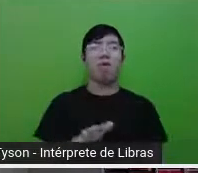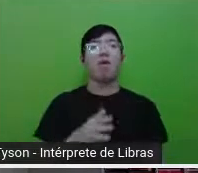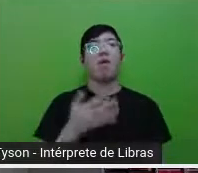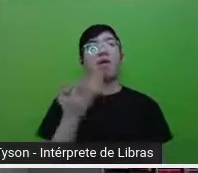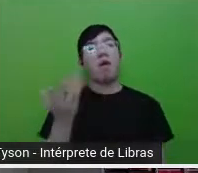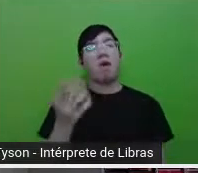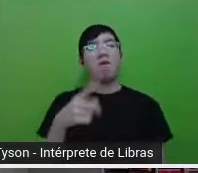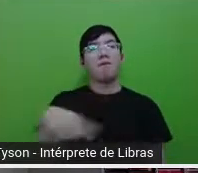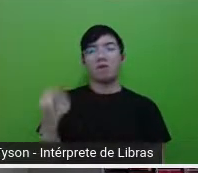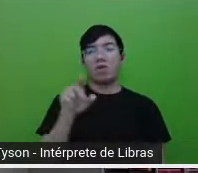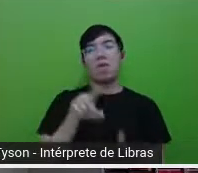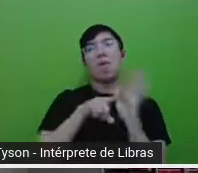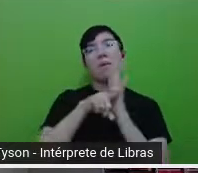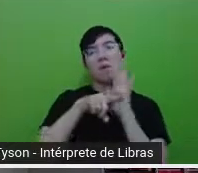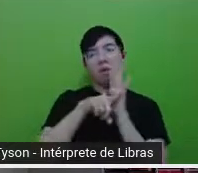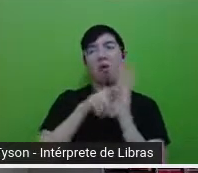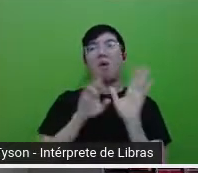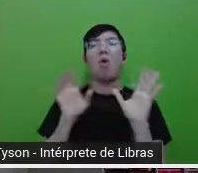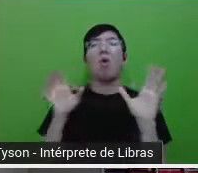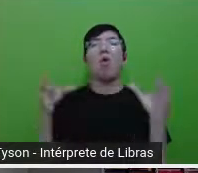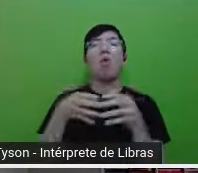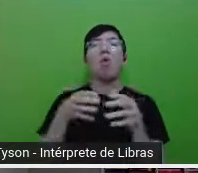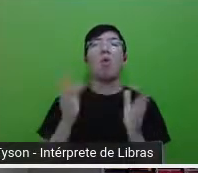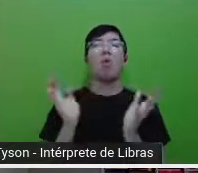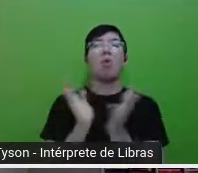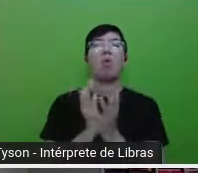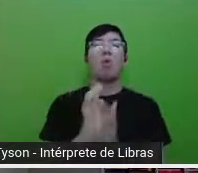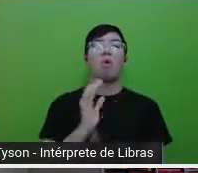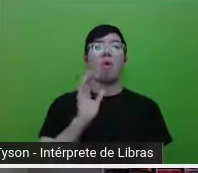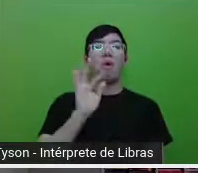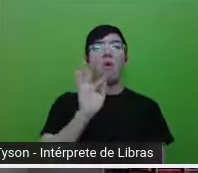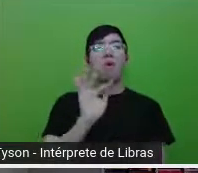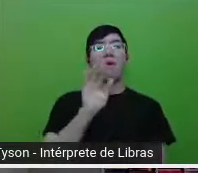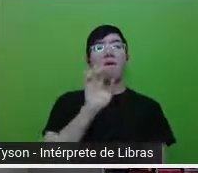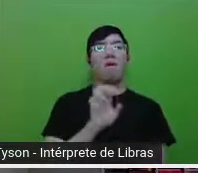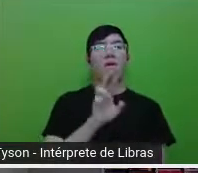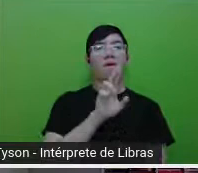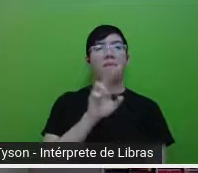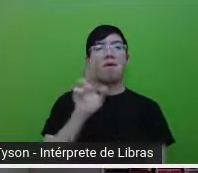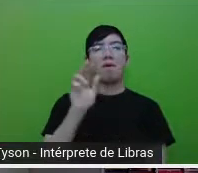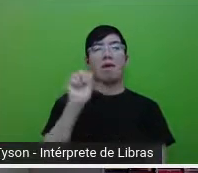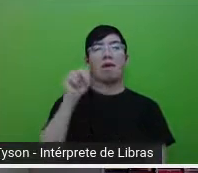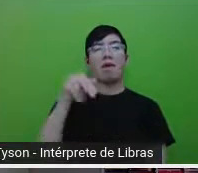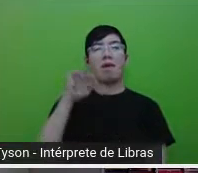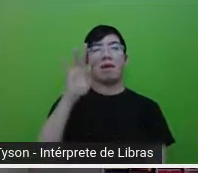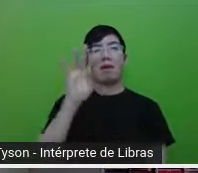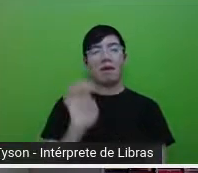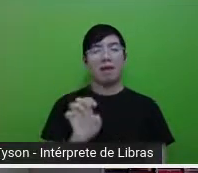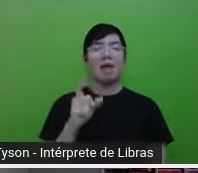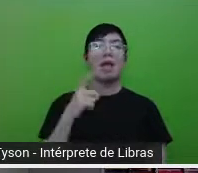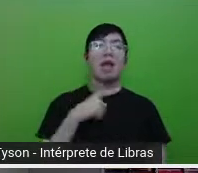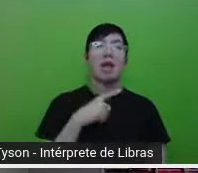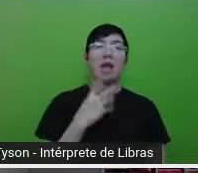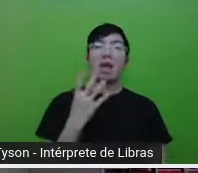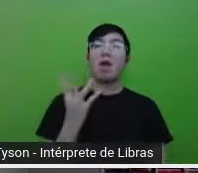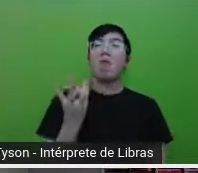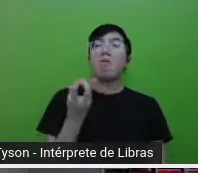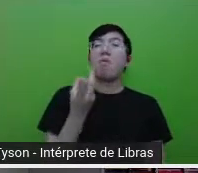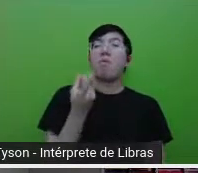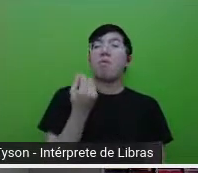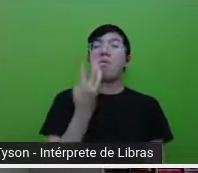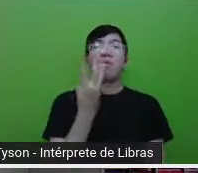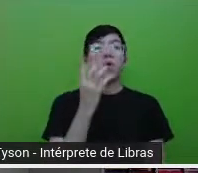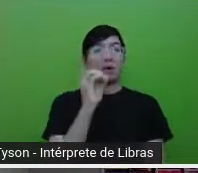encontrar na internet, que é essa lista com 40 livros e algumas pessoas se reúnem para ler esses livros que ela